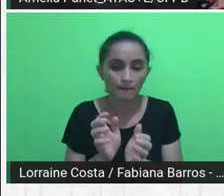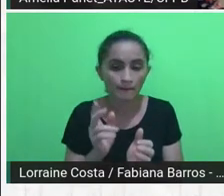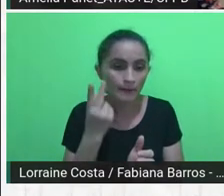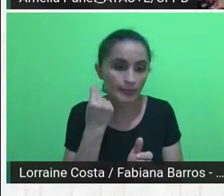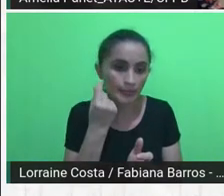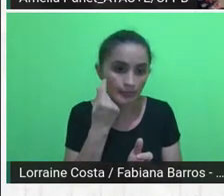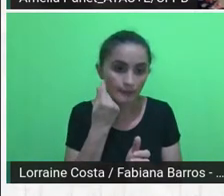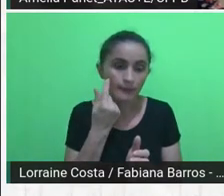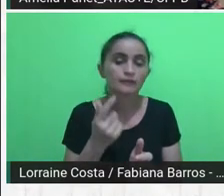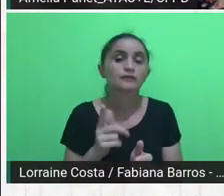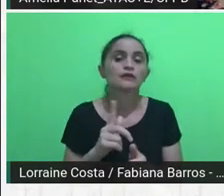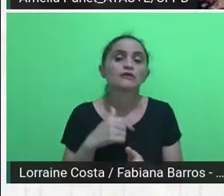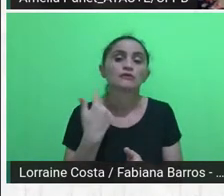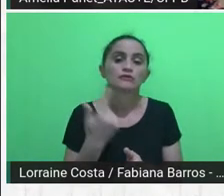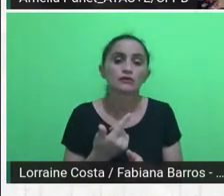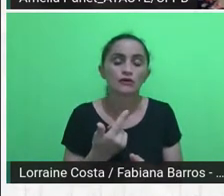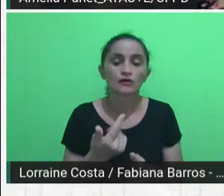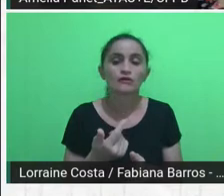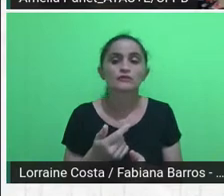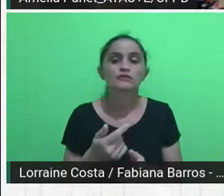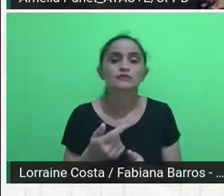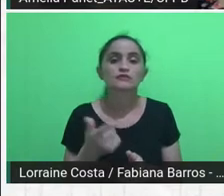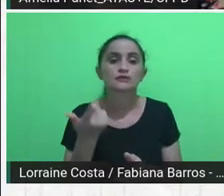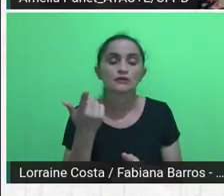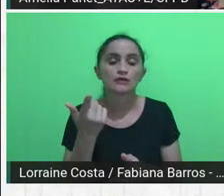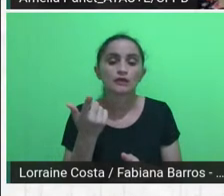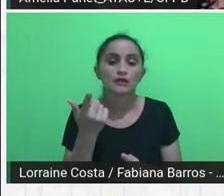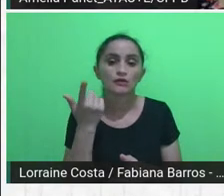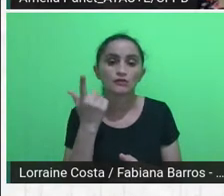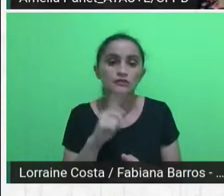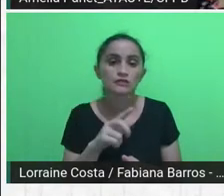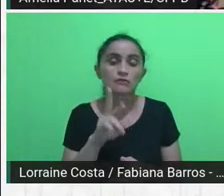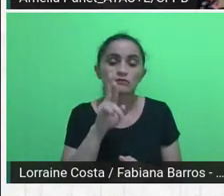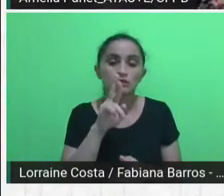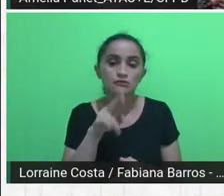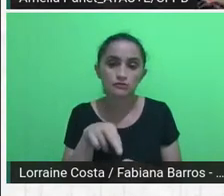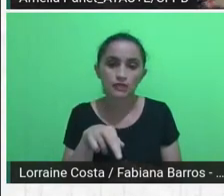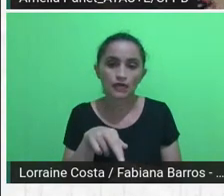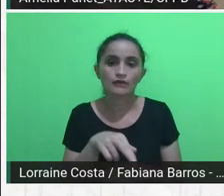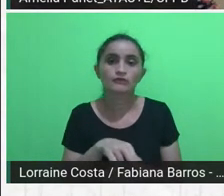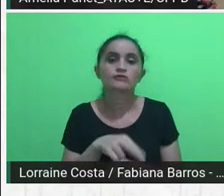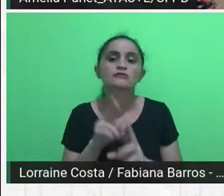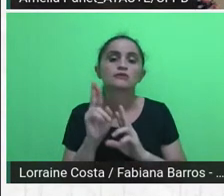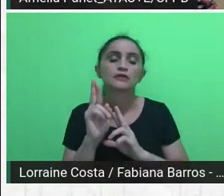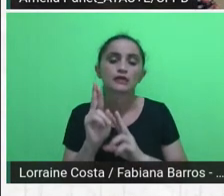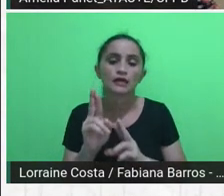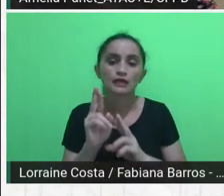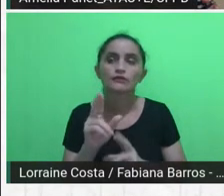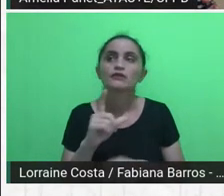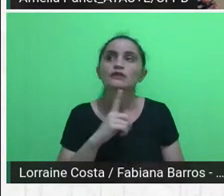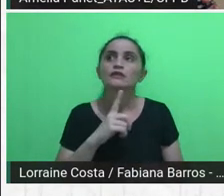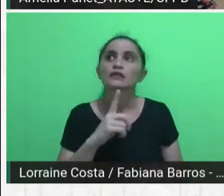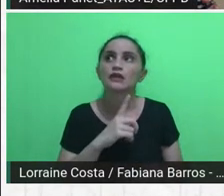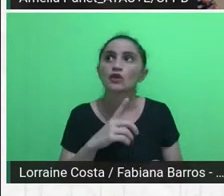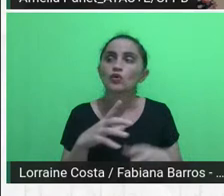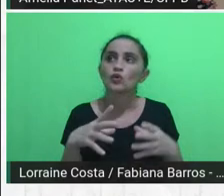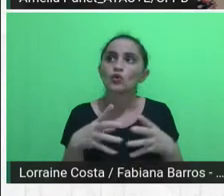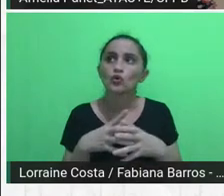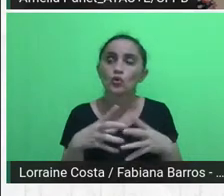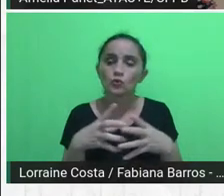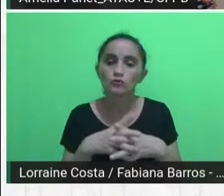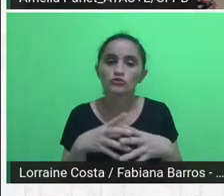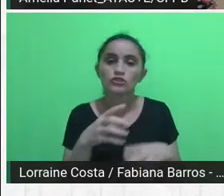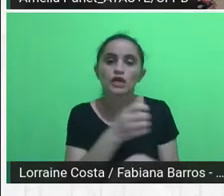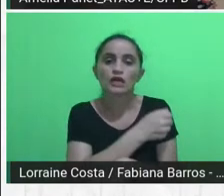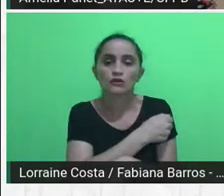que nós esperamos, nós temos como o nosso grupo, ele também é um grupo de alunos que